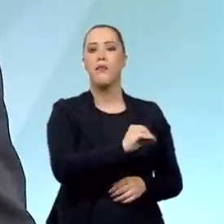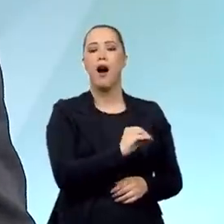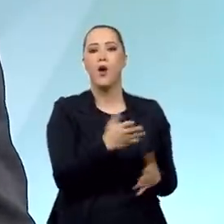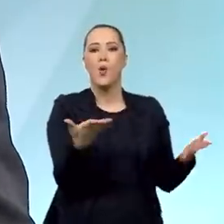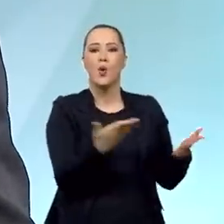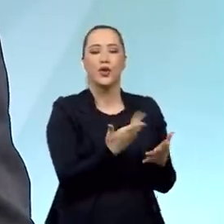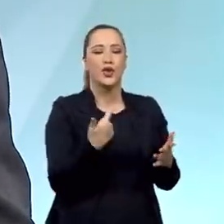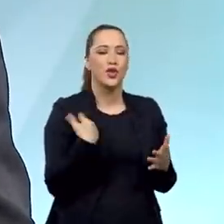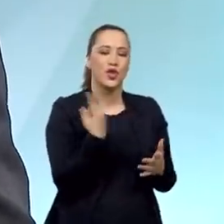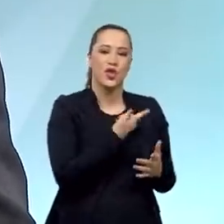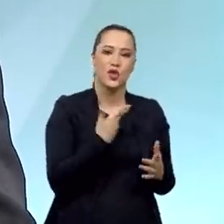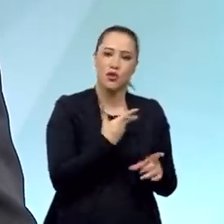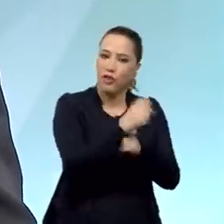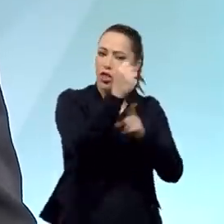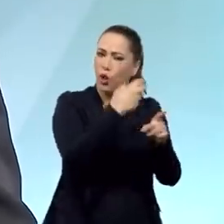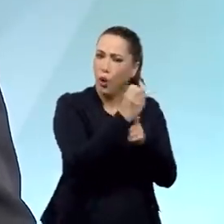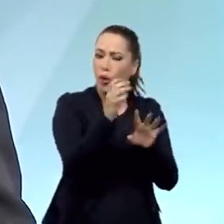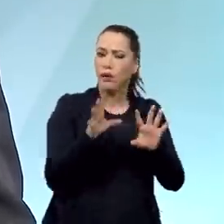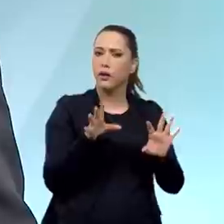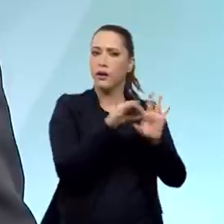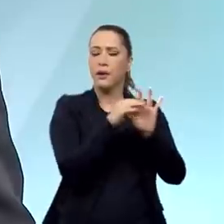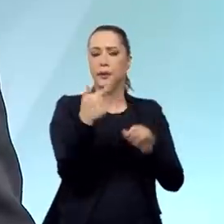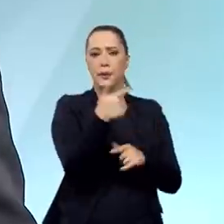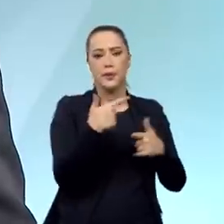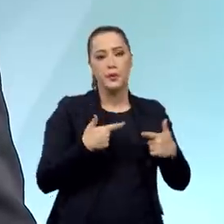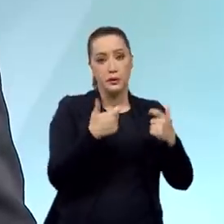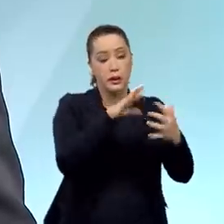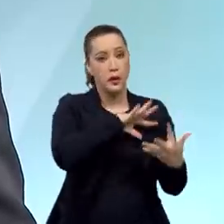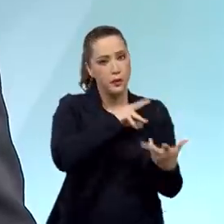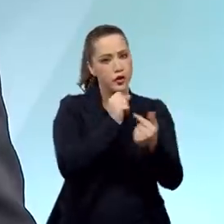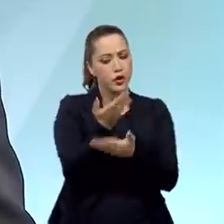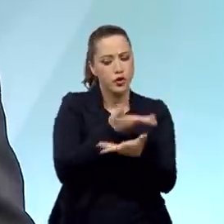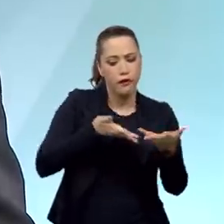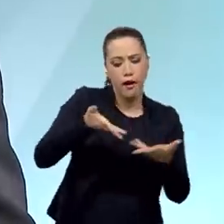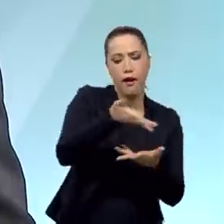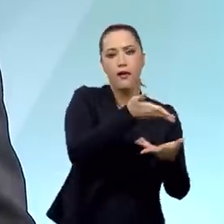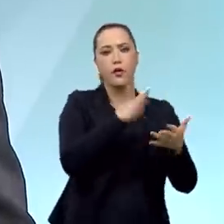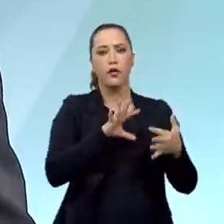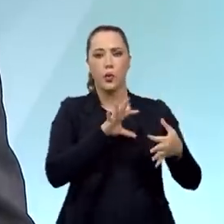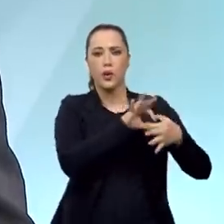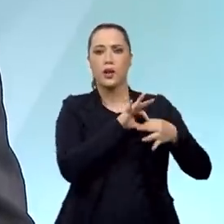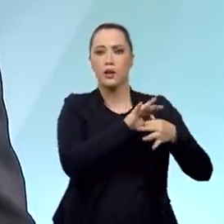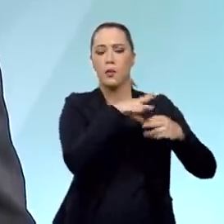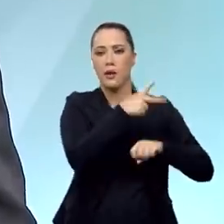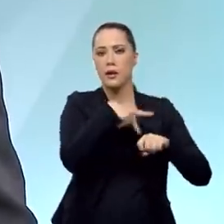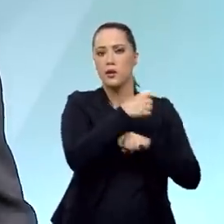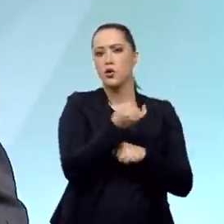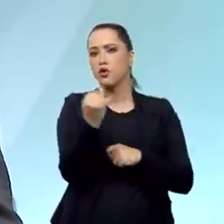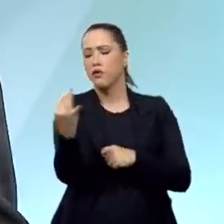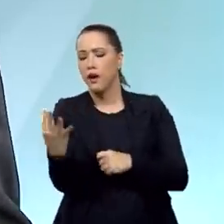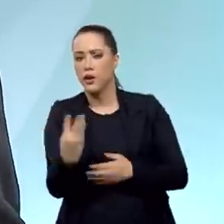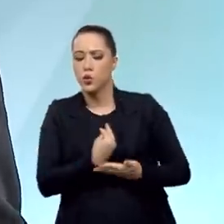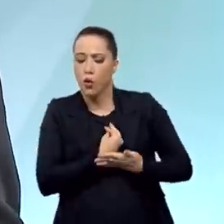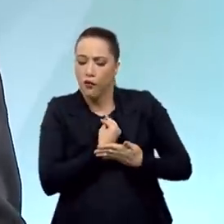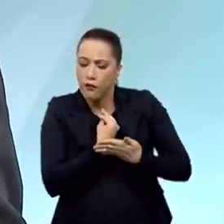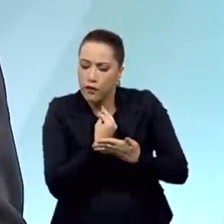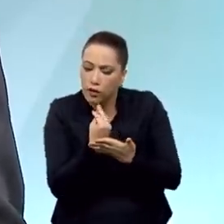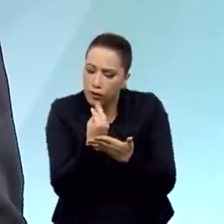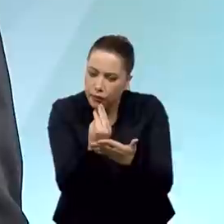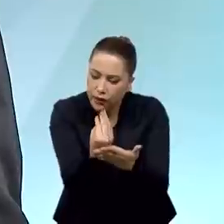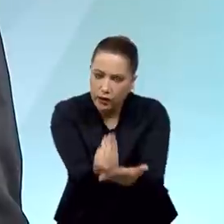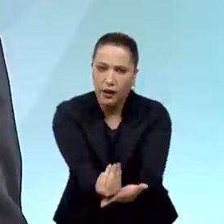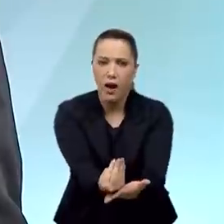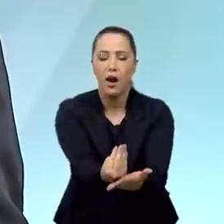aliada na Segunda Guerra Mundial, que envolveu muitos países, muitos deram a vida, muitos civis morreram na